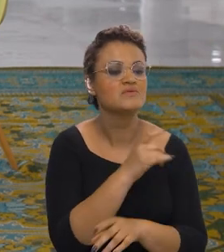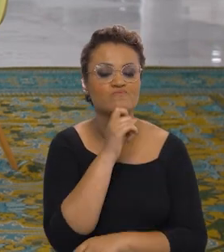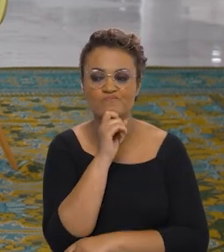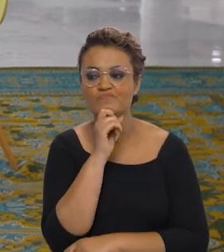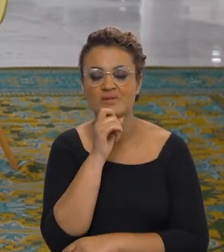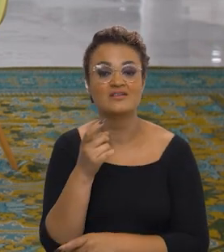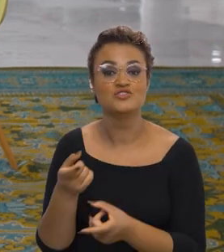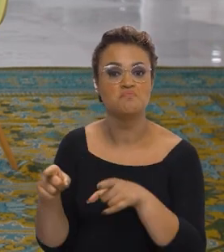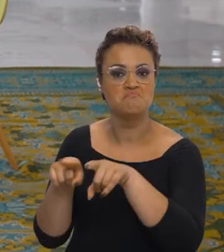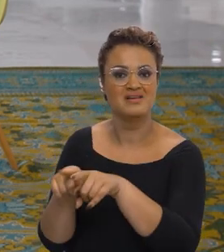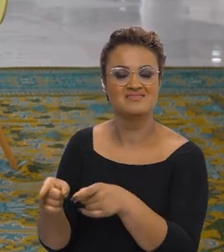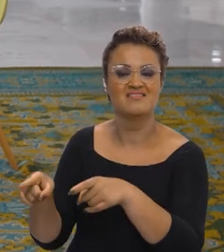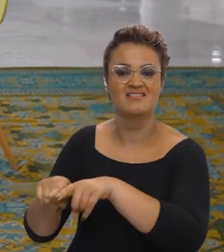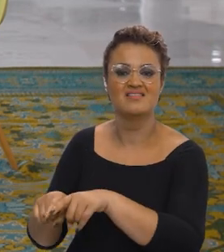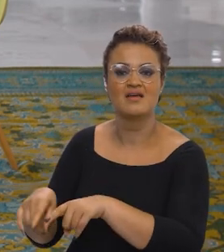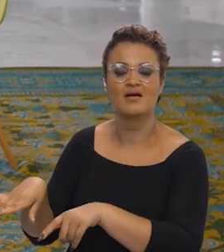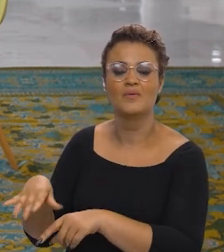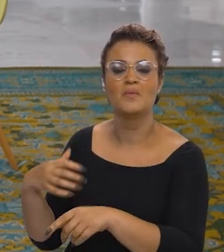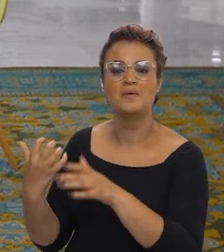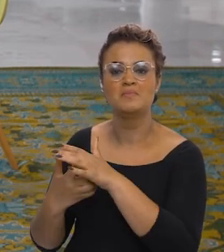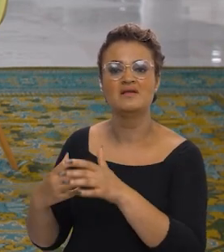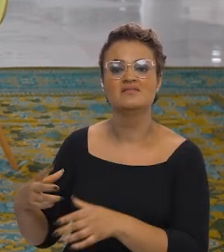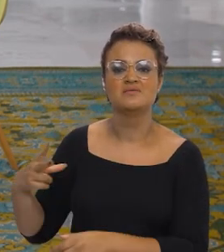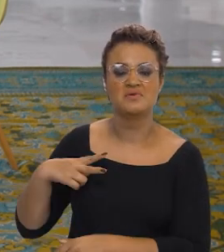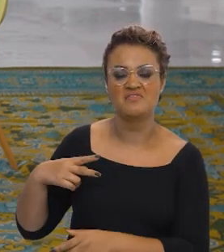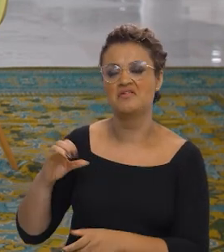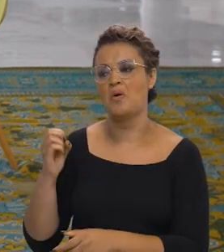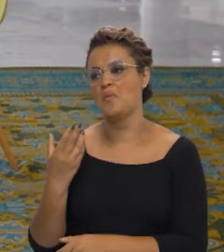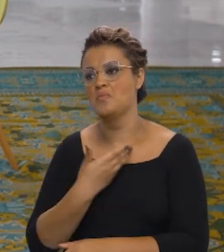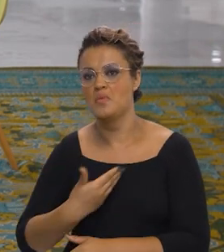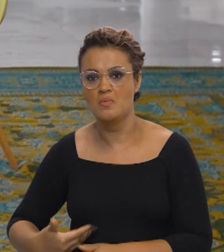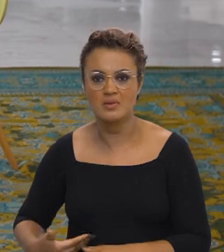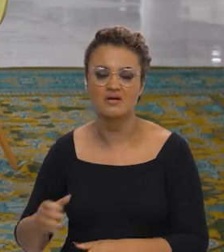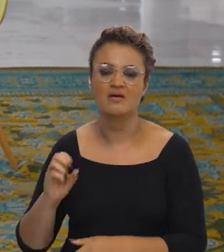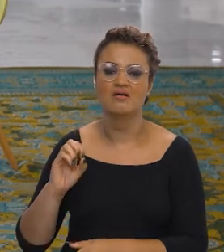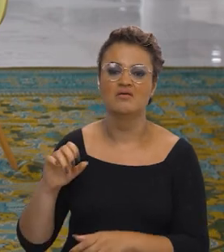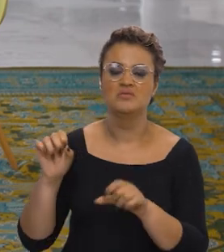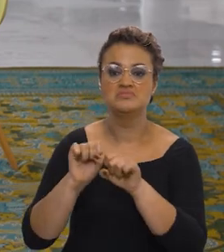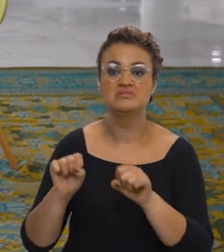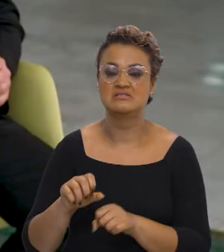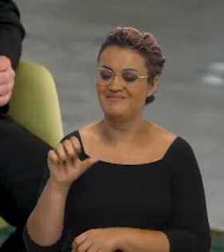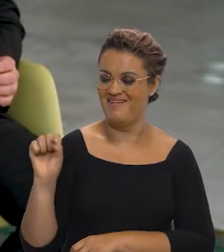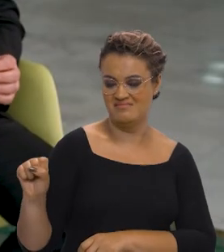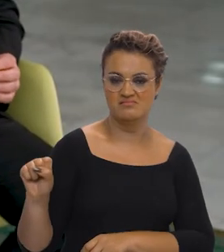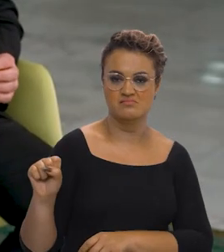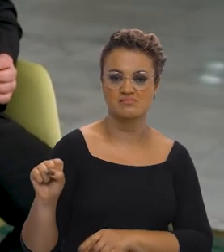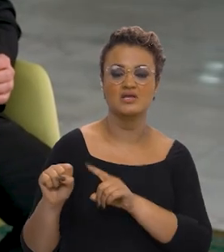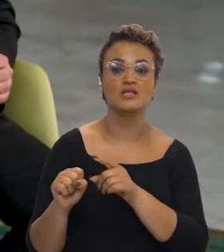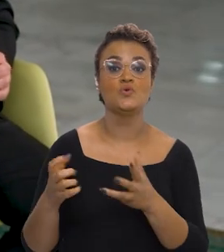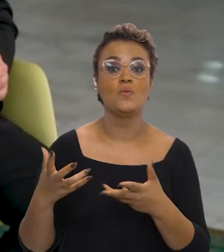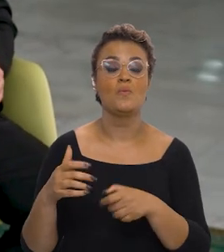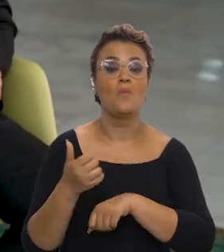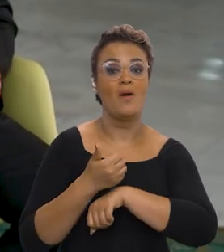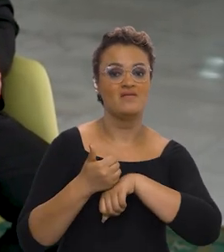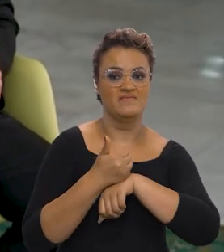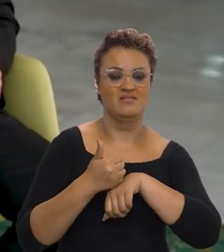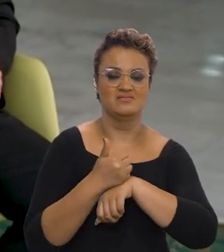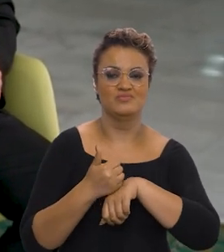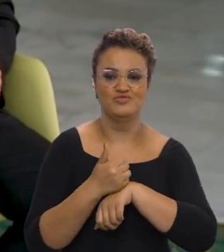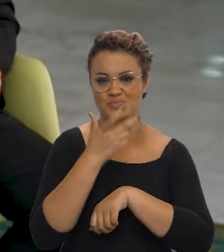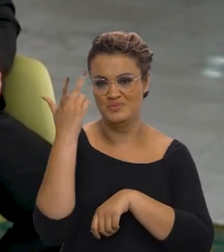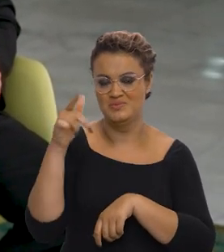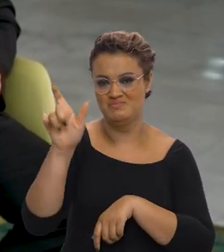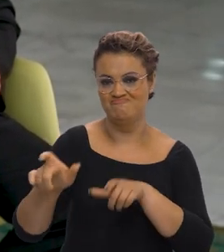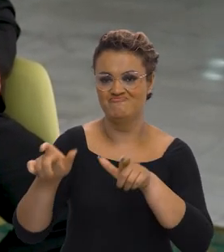a gente vai fazer parceria com o setor privado, com o setor público, com o Sistema S, de ter a qualificação